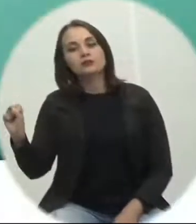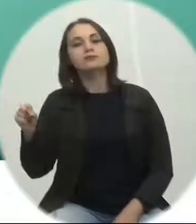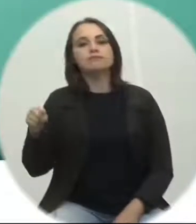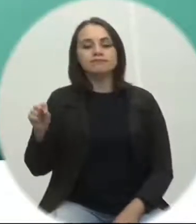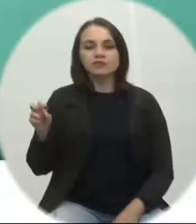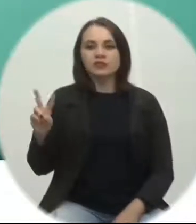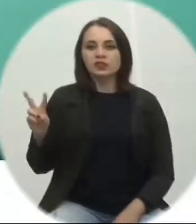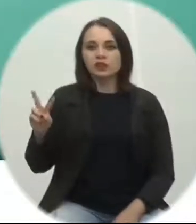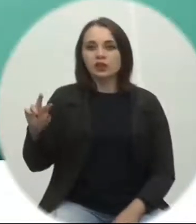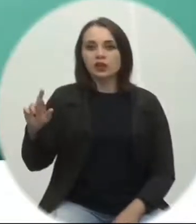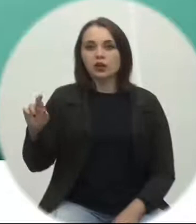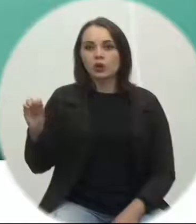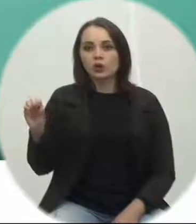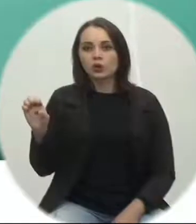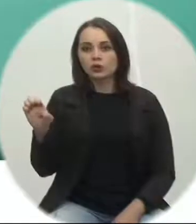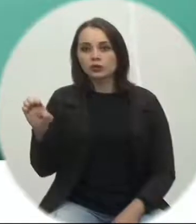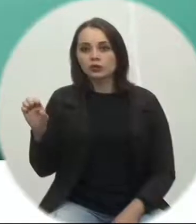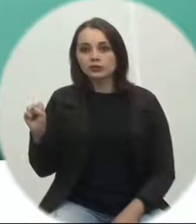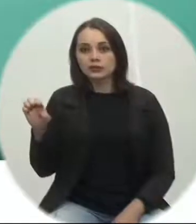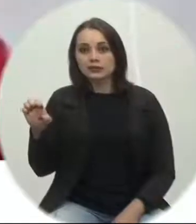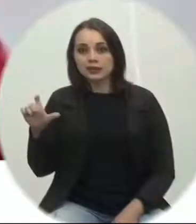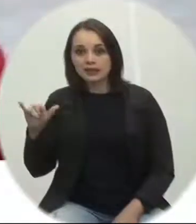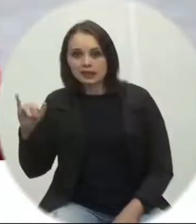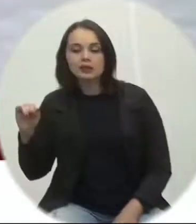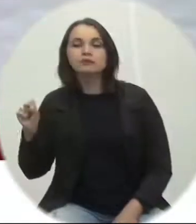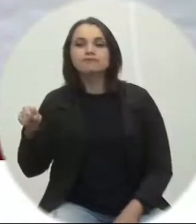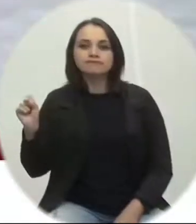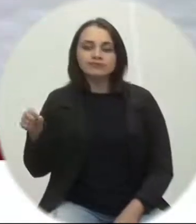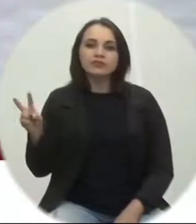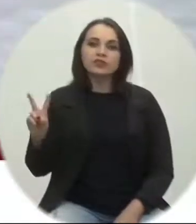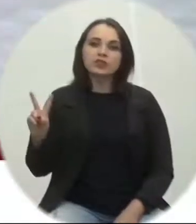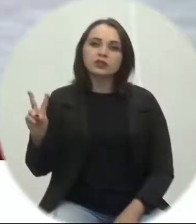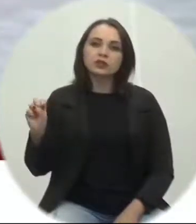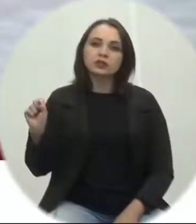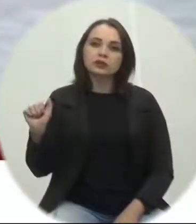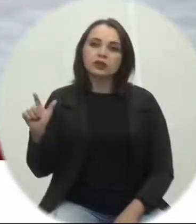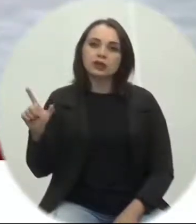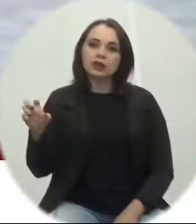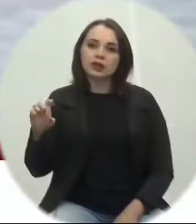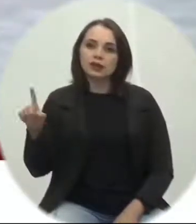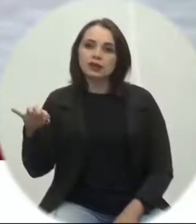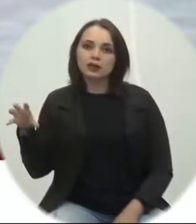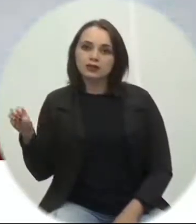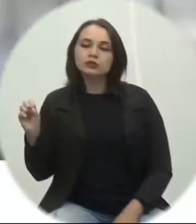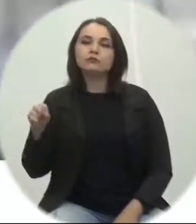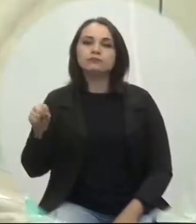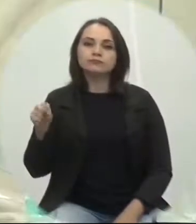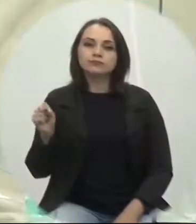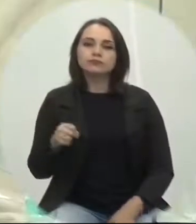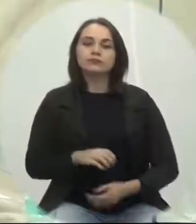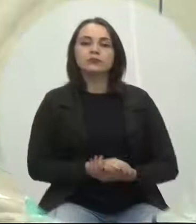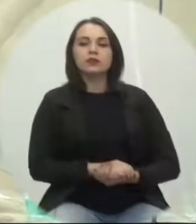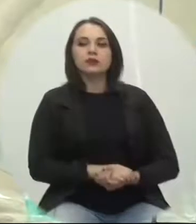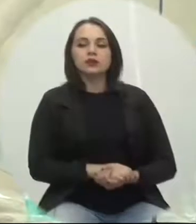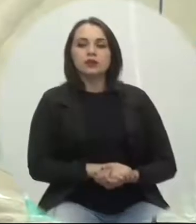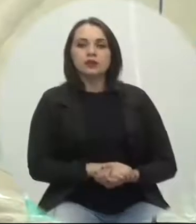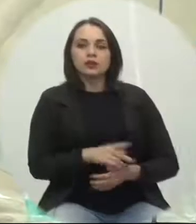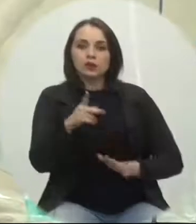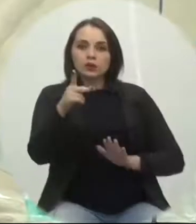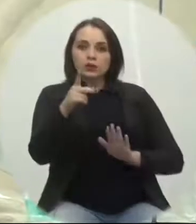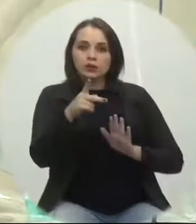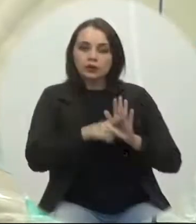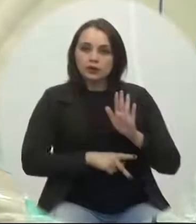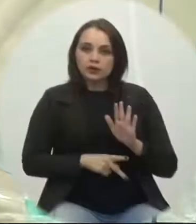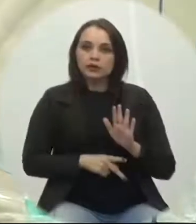vereadora Roseli De Luca a favor a favor vereador Salésio Lima a favor presidente a favor o projeto